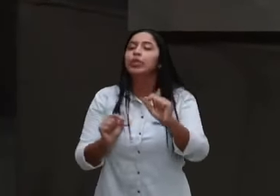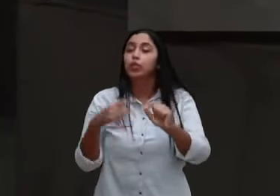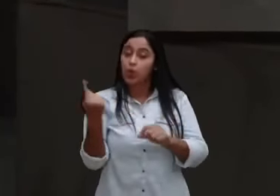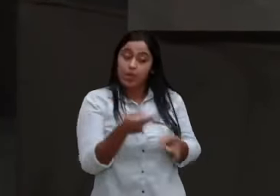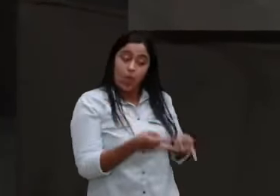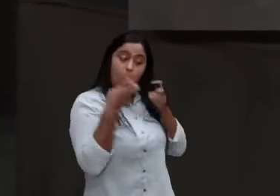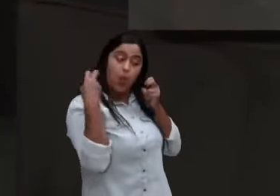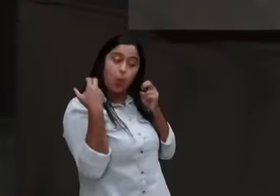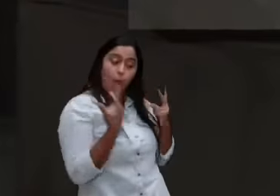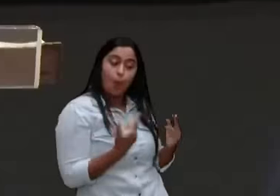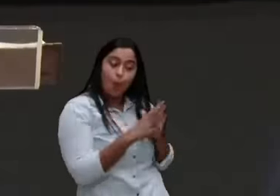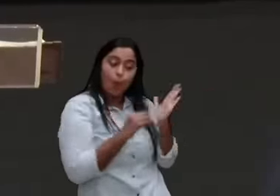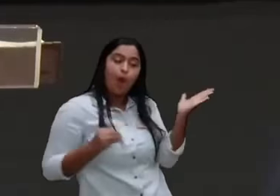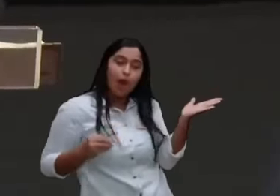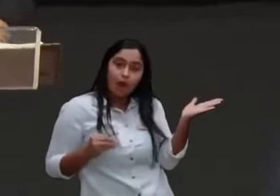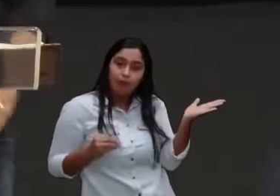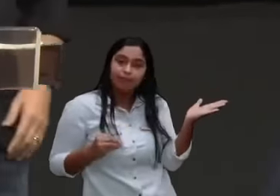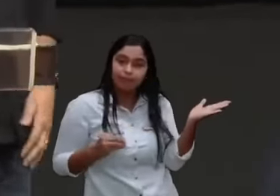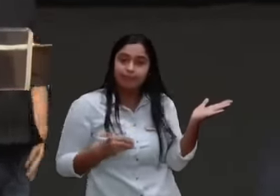devedor,